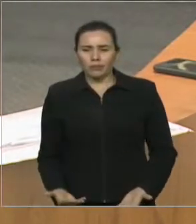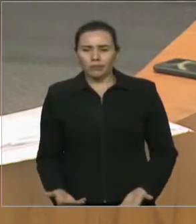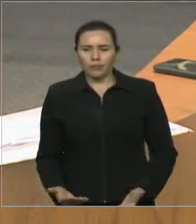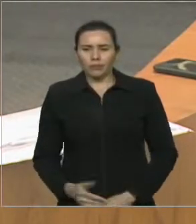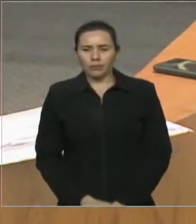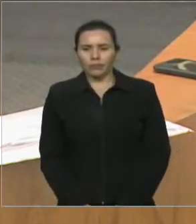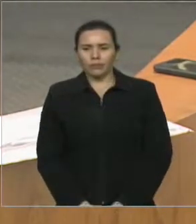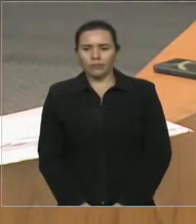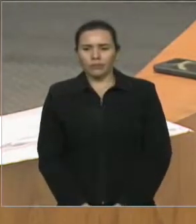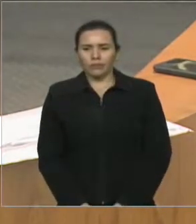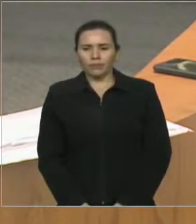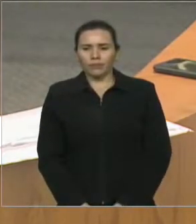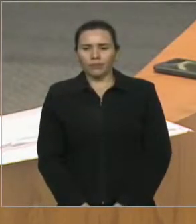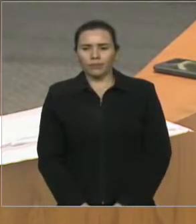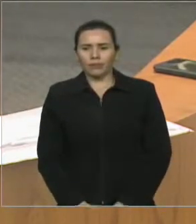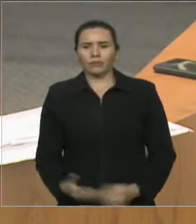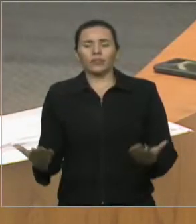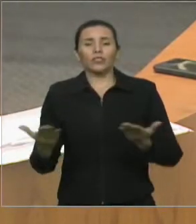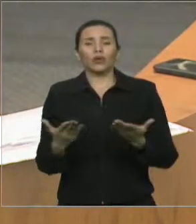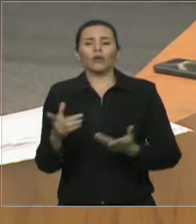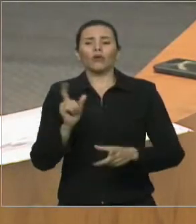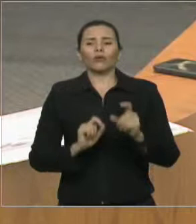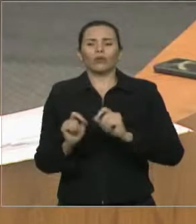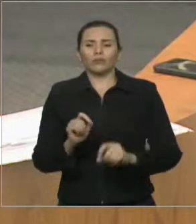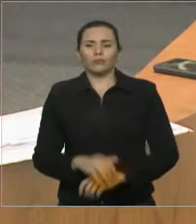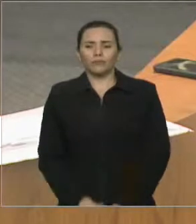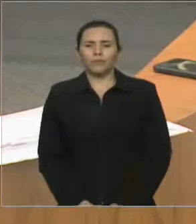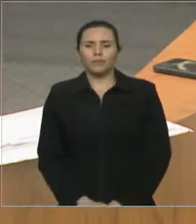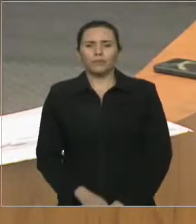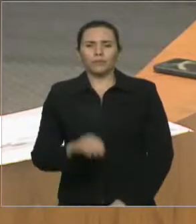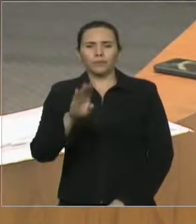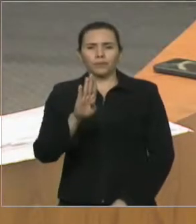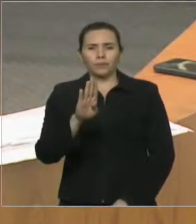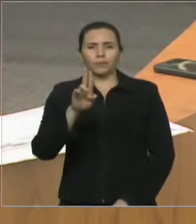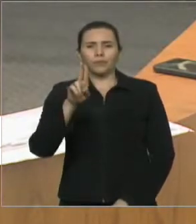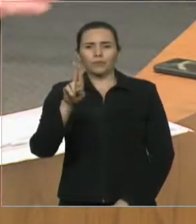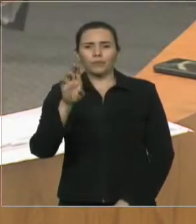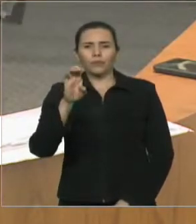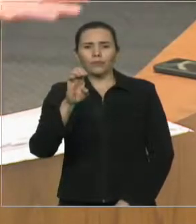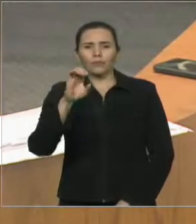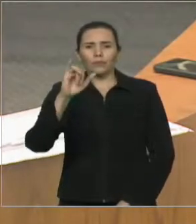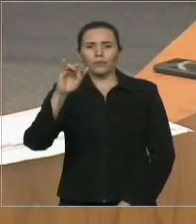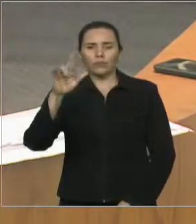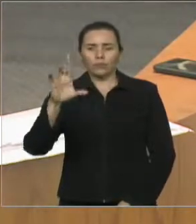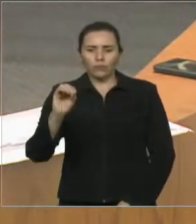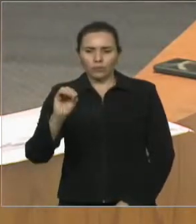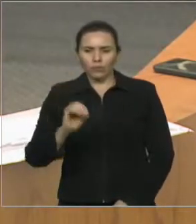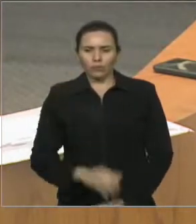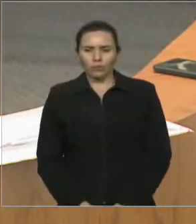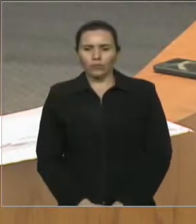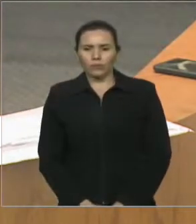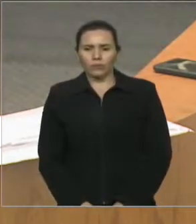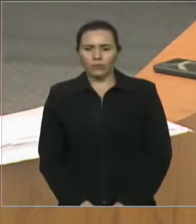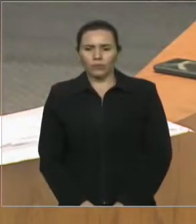pulverizou a areia e entupiu os bueiros. Só que o entupimento são mais de 12 entupimentos e lá acho que não tem duas bueiras.